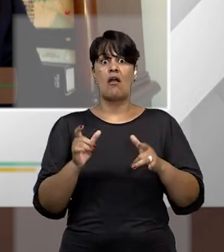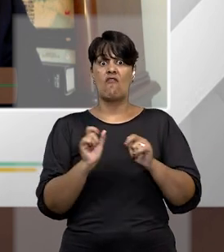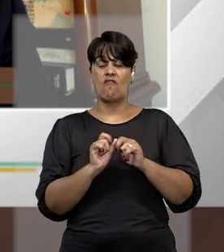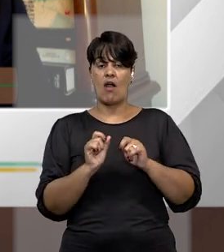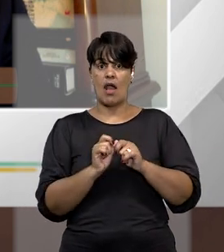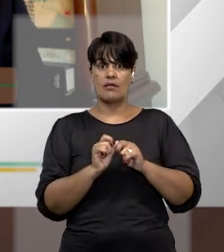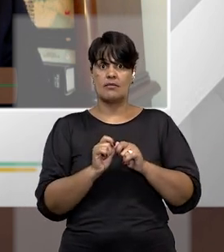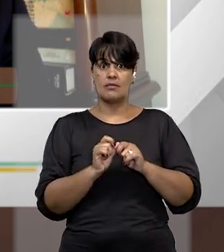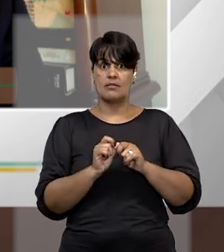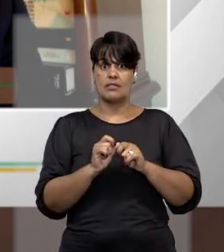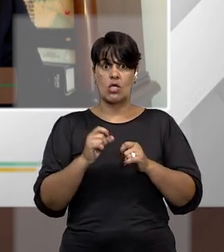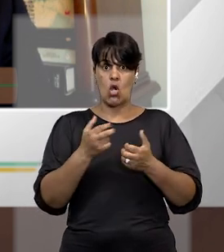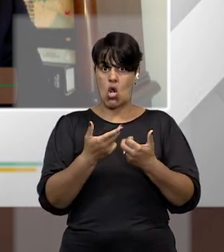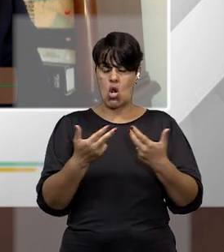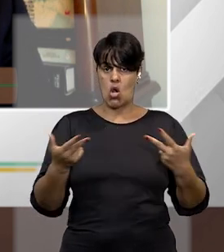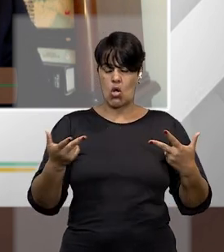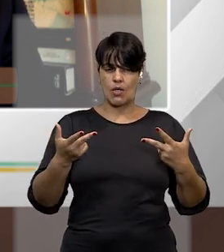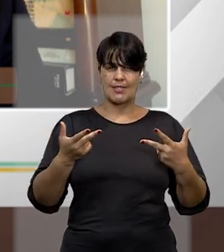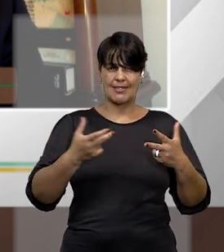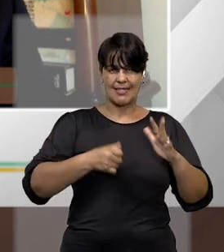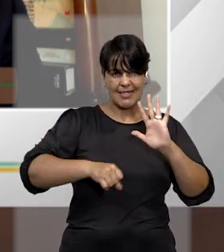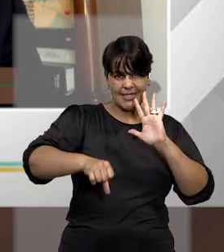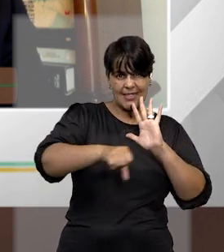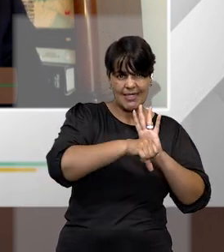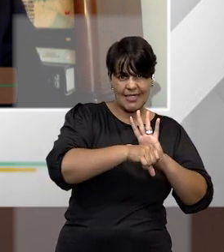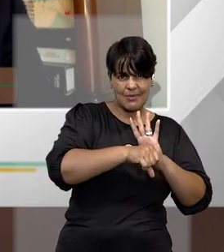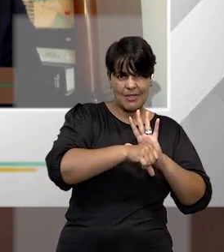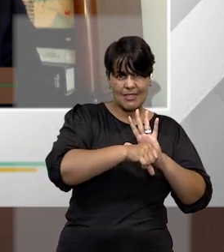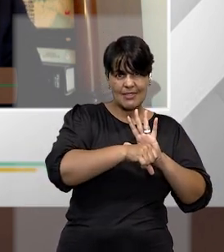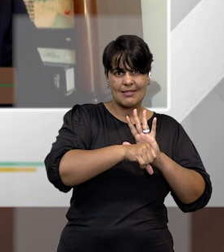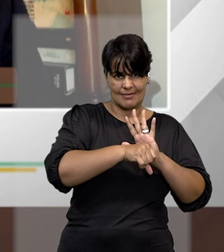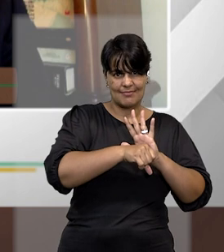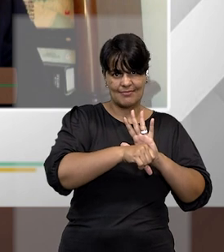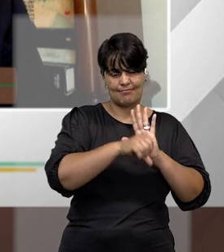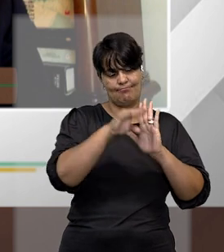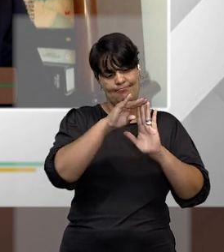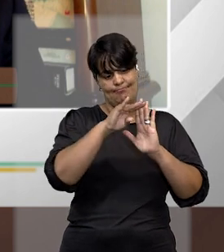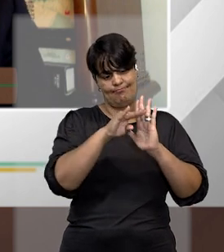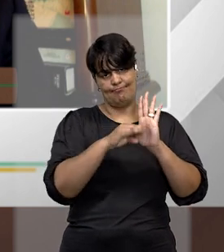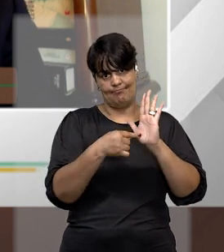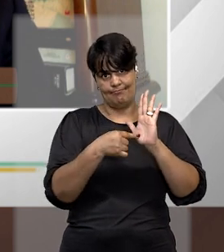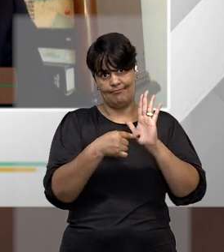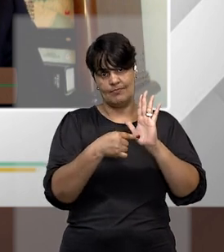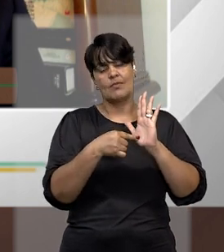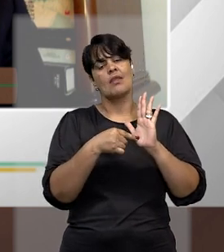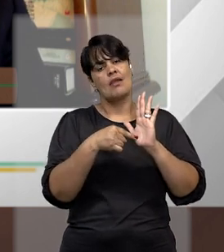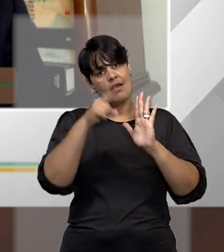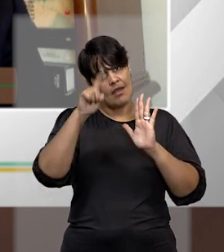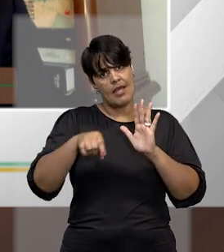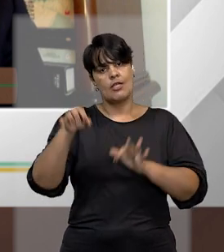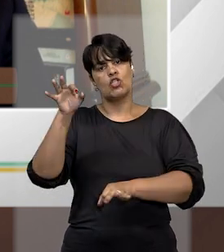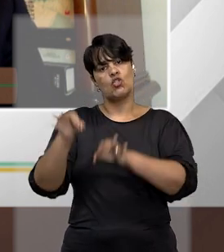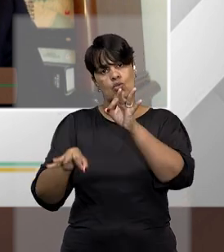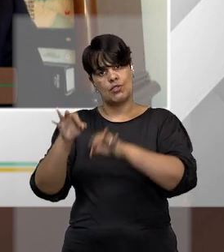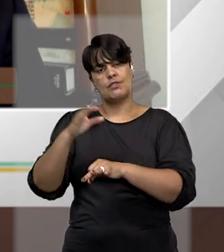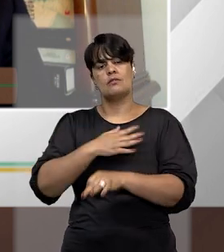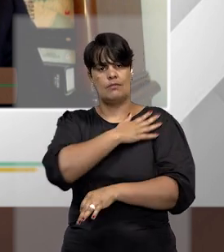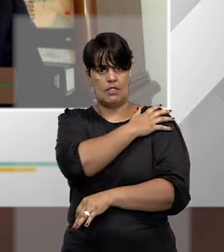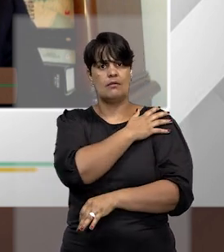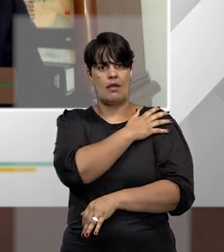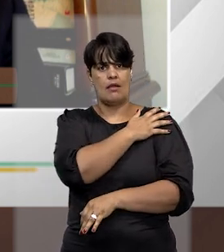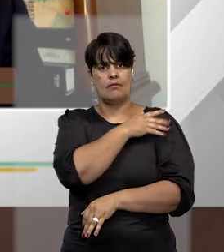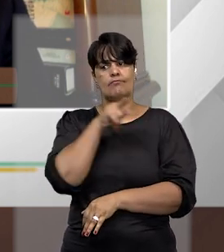Código Penal, ele será julgado pela Justiça Militar. Isso por quê? Porque ele estará dentro das